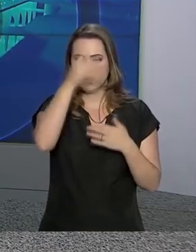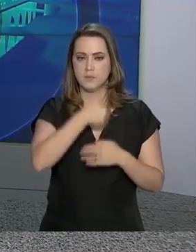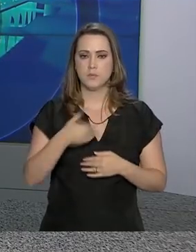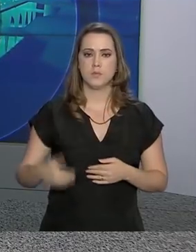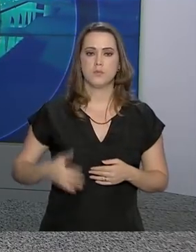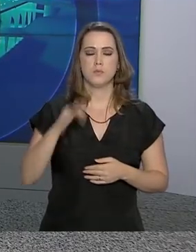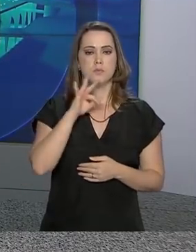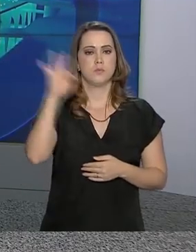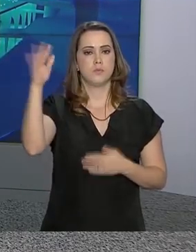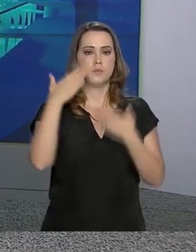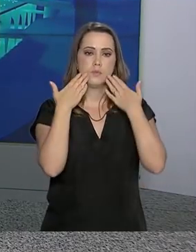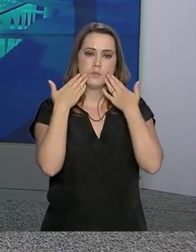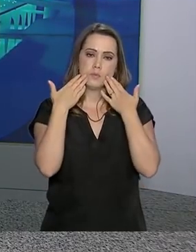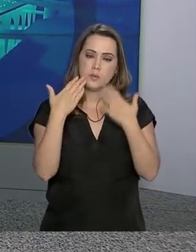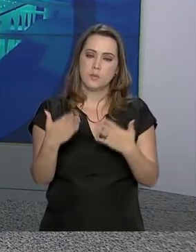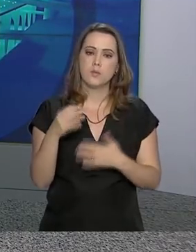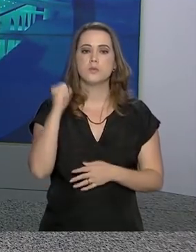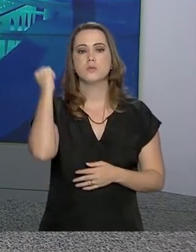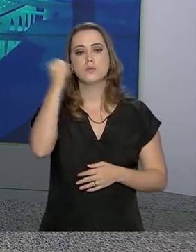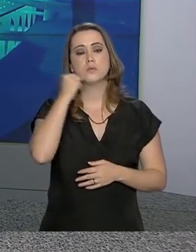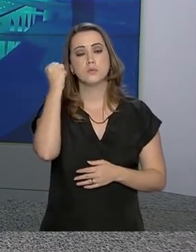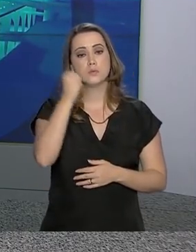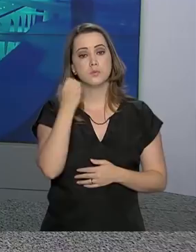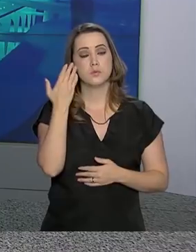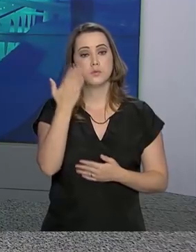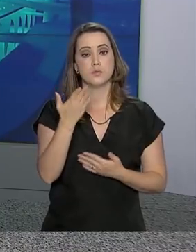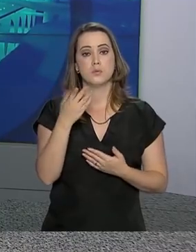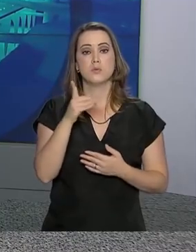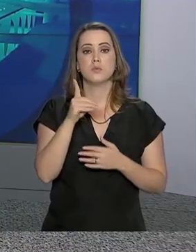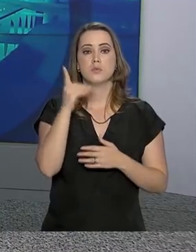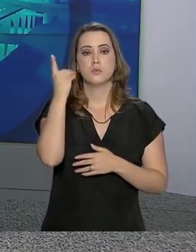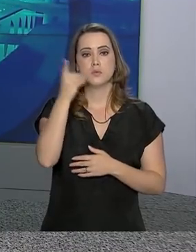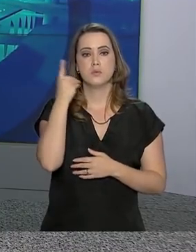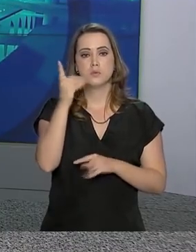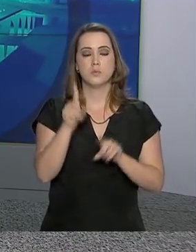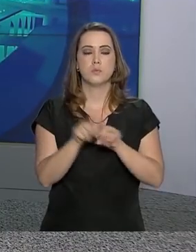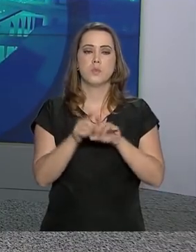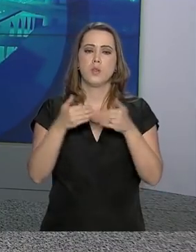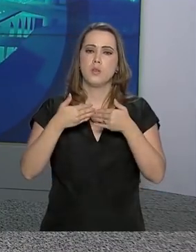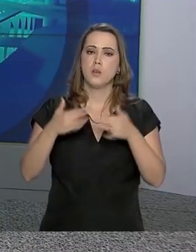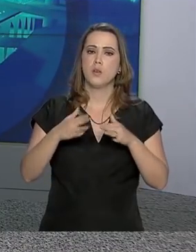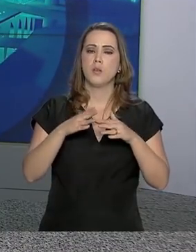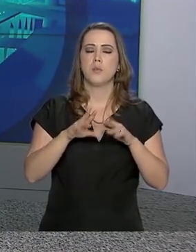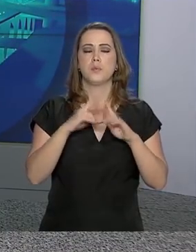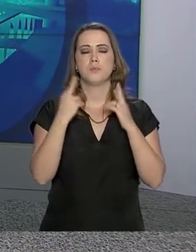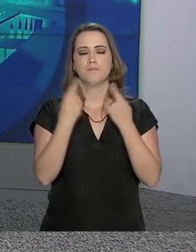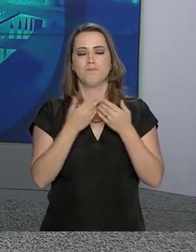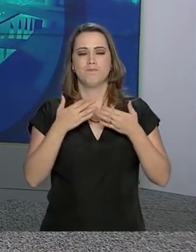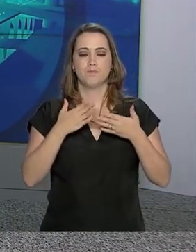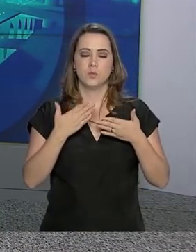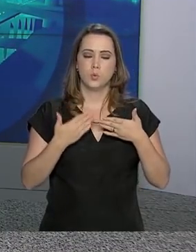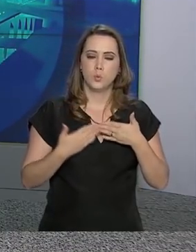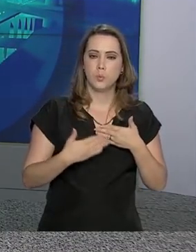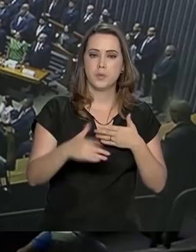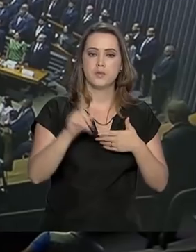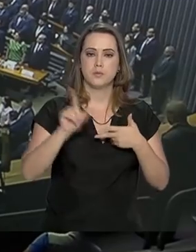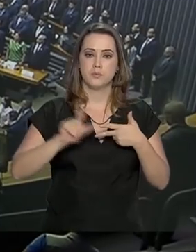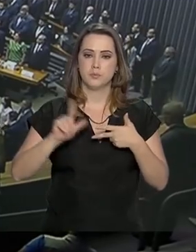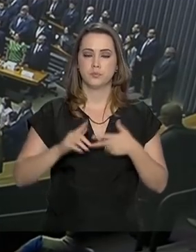das prioridades do governo federal apresentadas a deputados e senadores na abertura do ano legislativo.